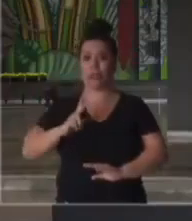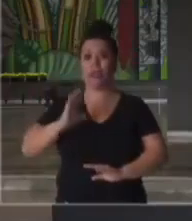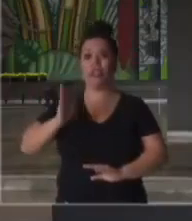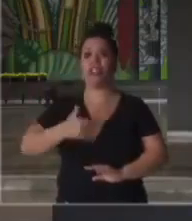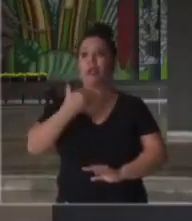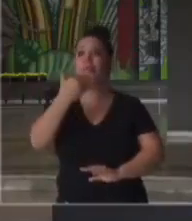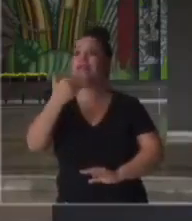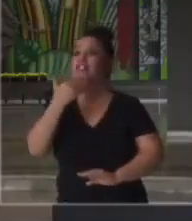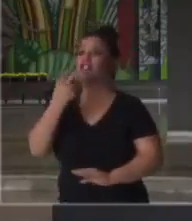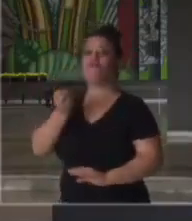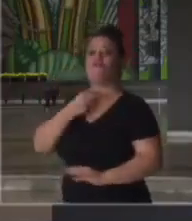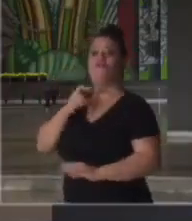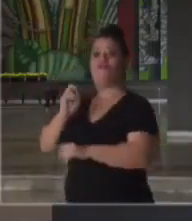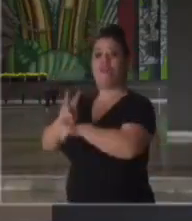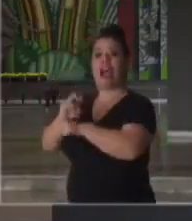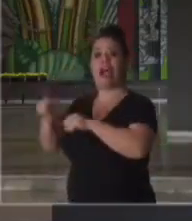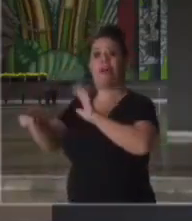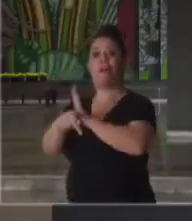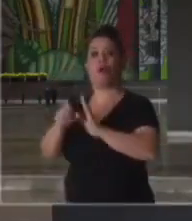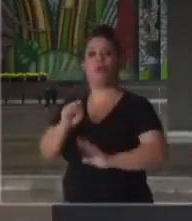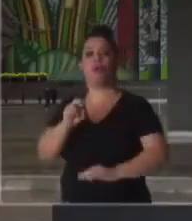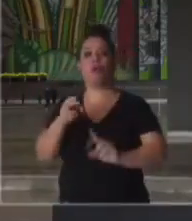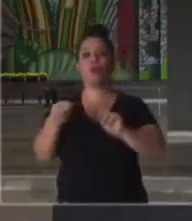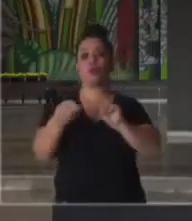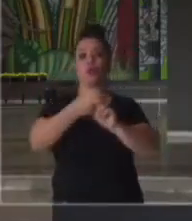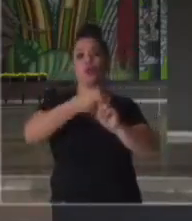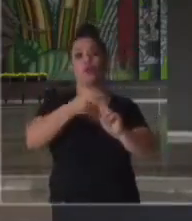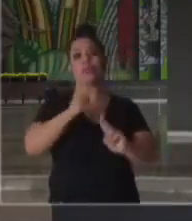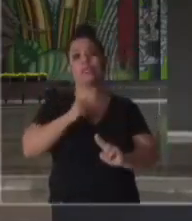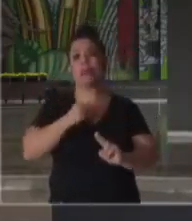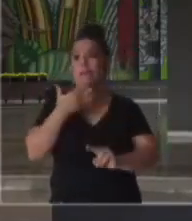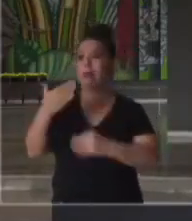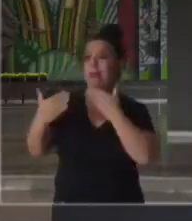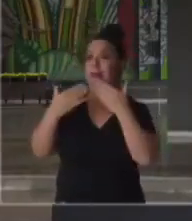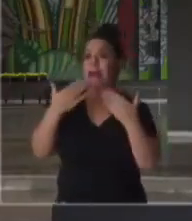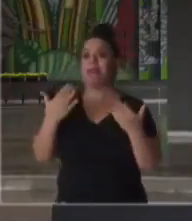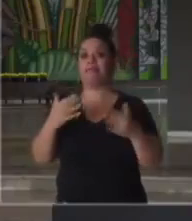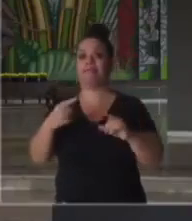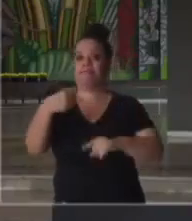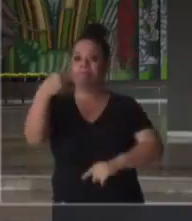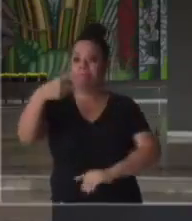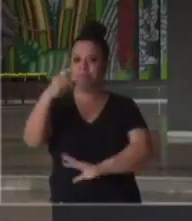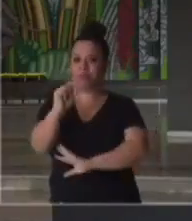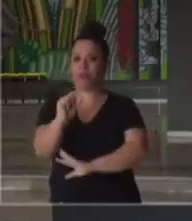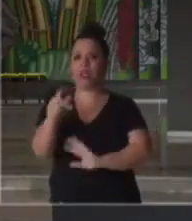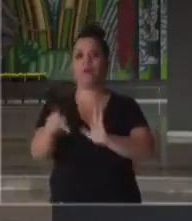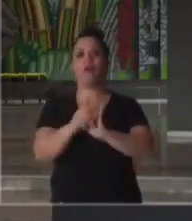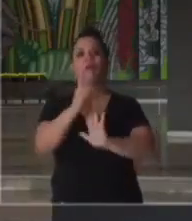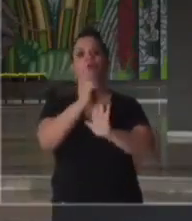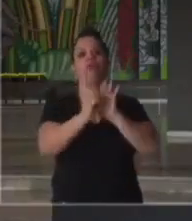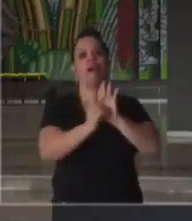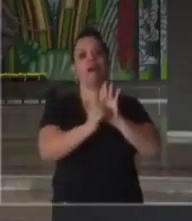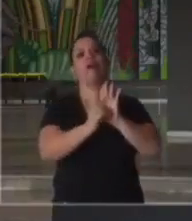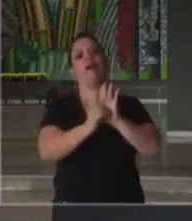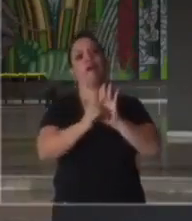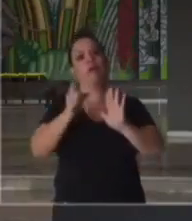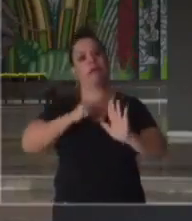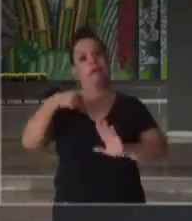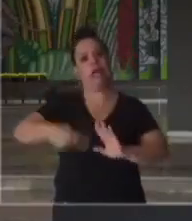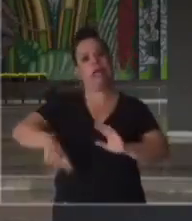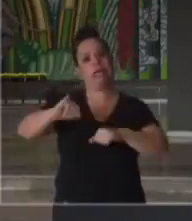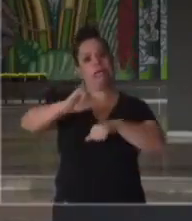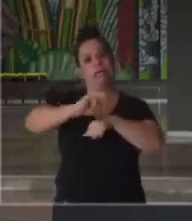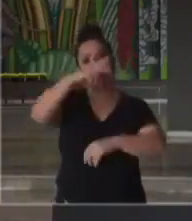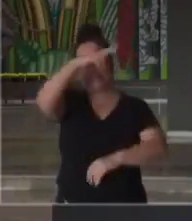vaga para o SUS. Segundo, o motivo desse pedido, o decreto do município de São Paulo.